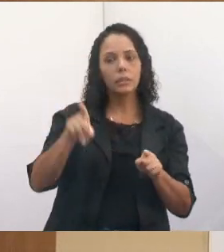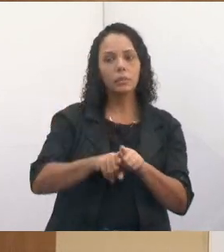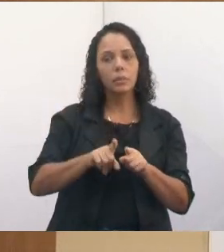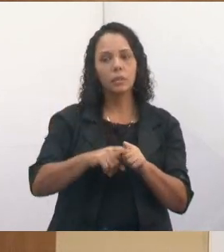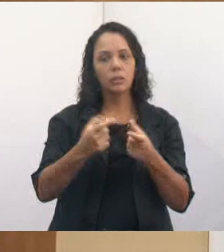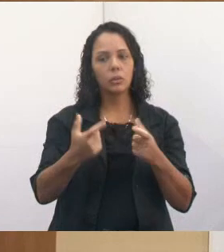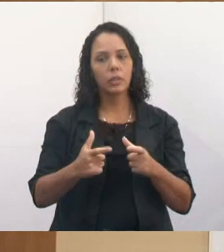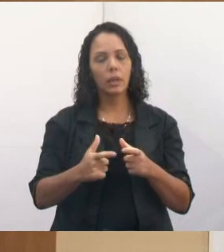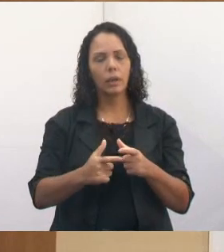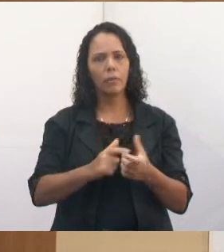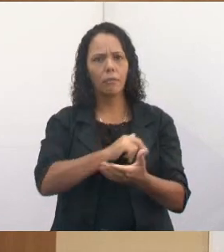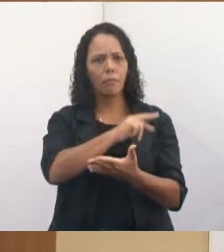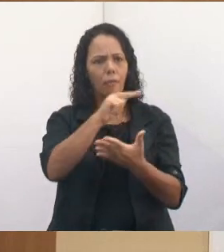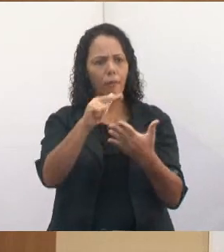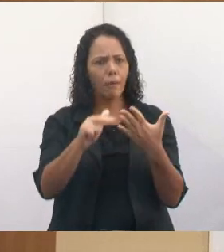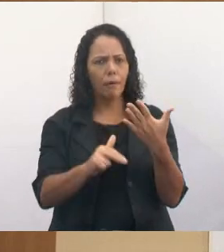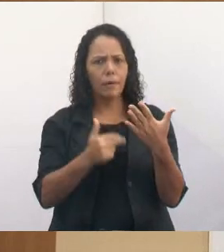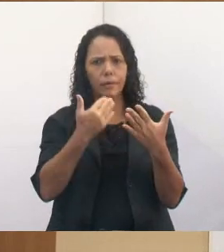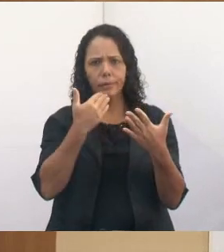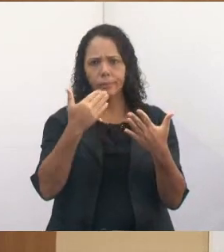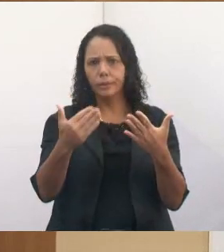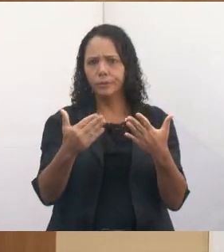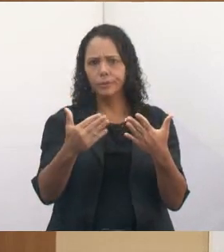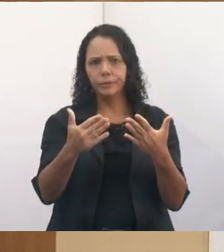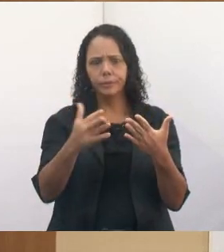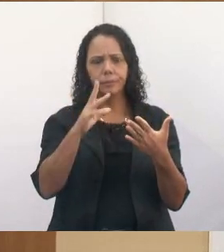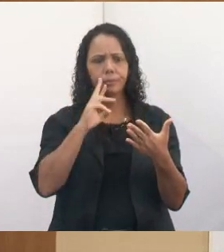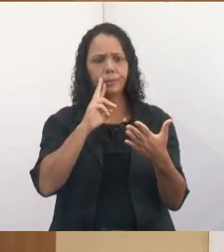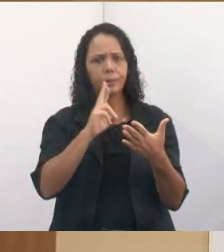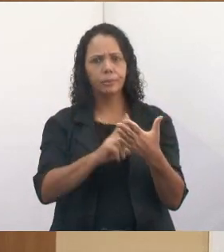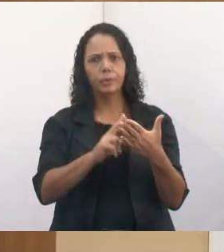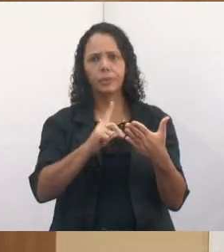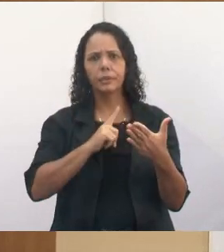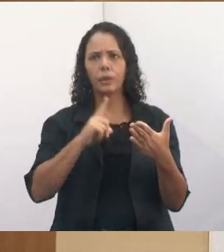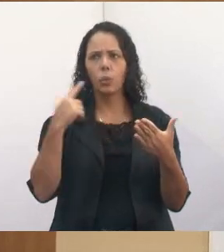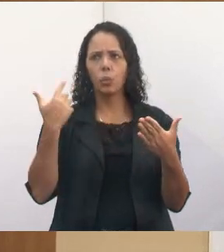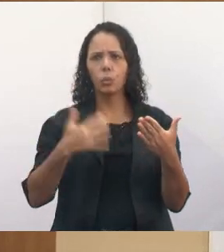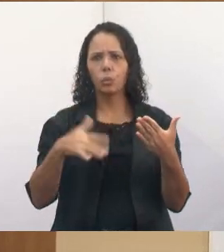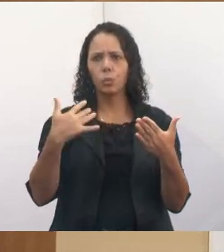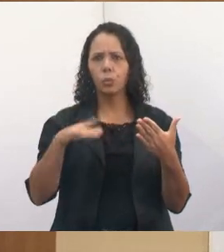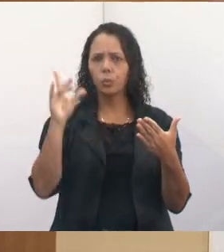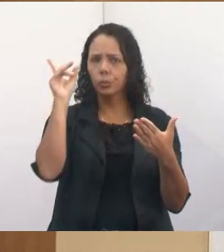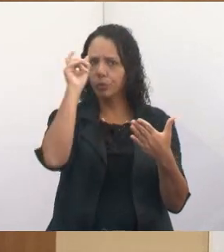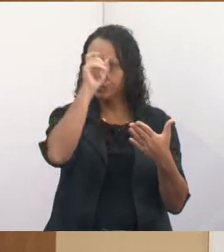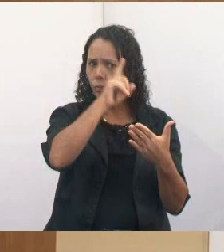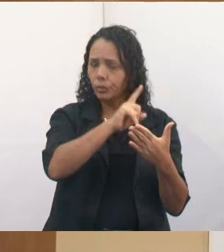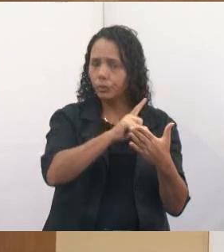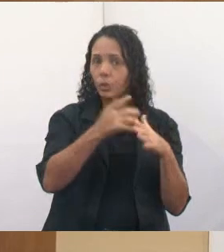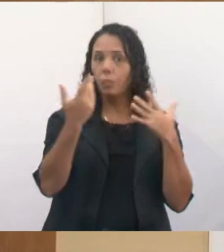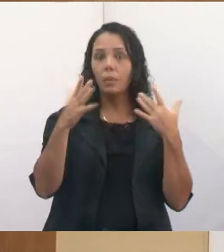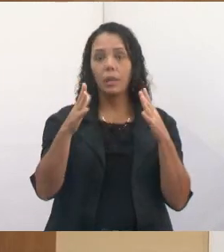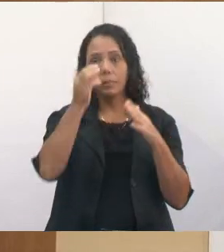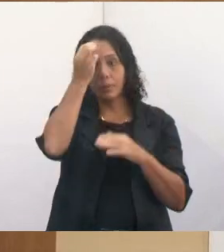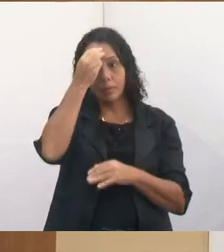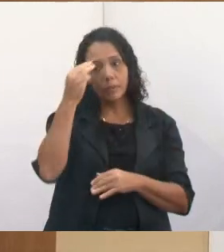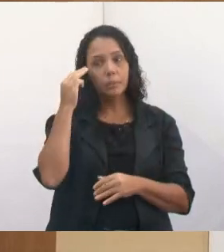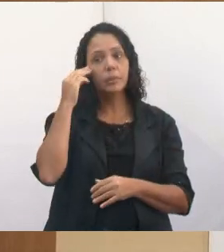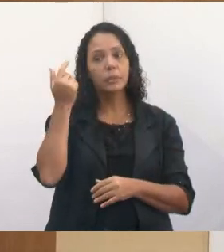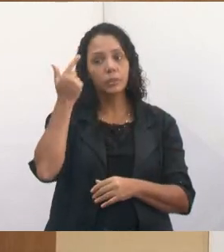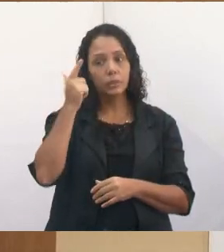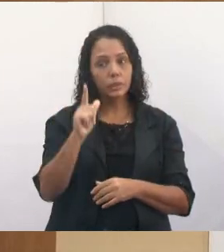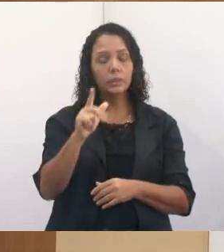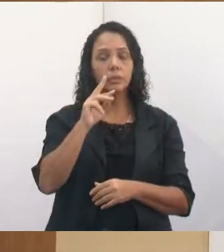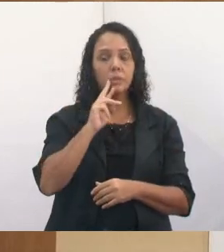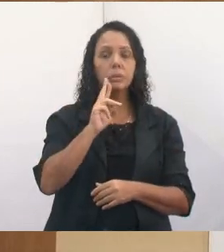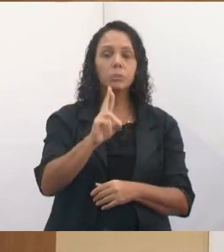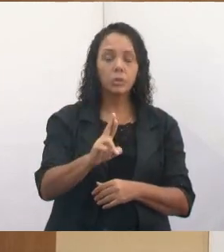faço vários pedidos lá, que para ser atendido, olha, eu vou falar. Então, parabeniza a Maria Amélia que está conseguindo que os seus